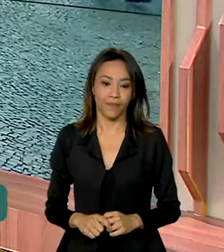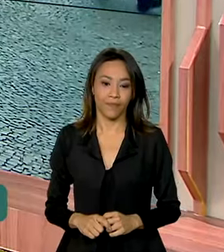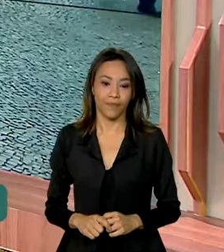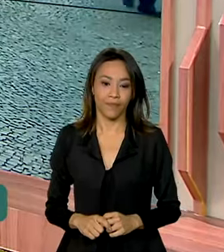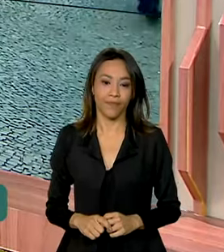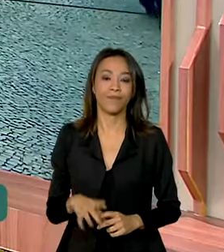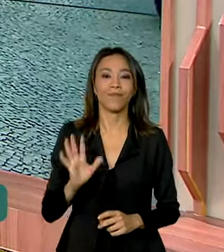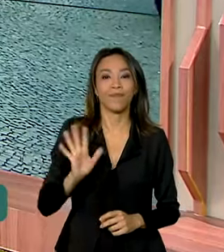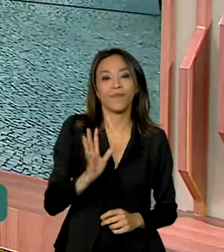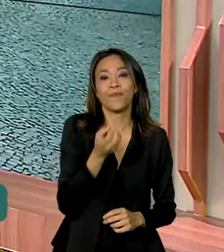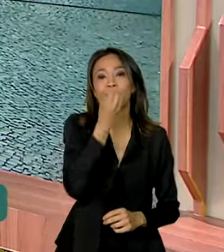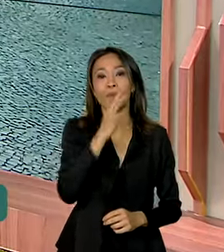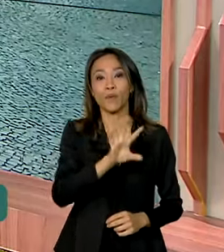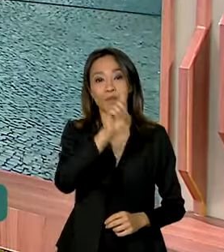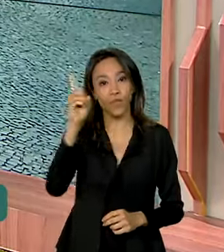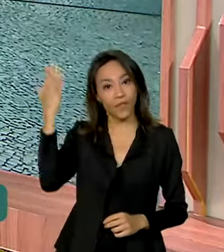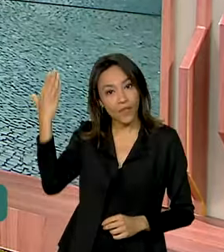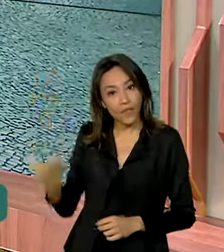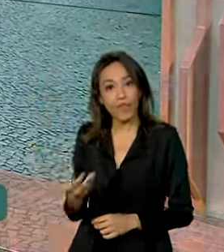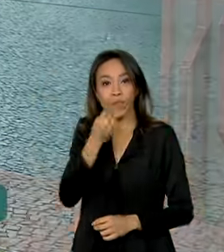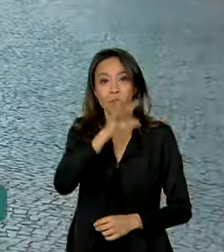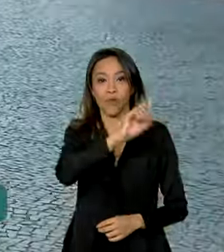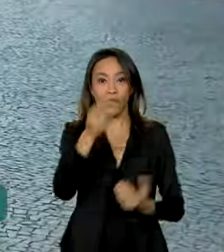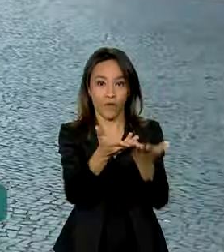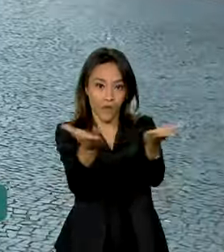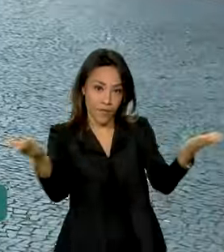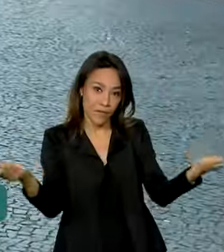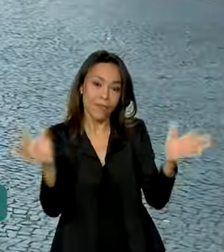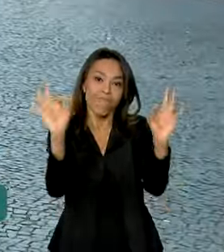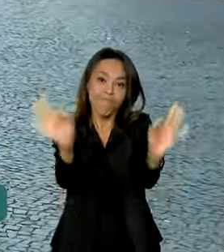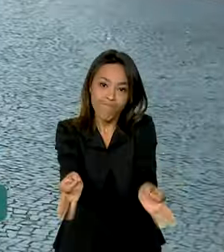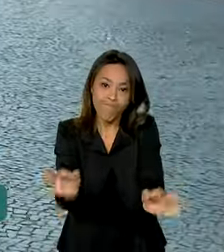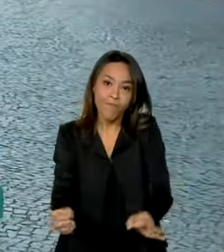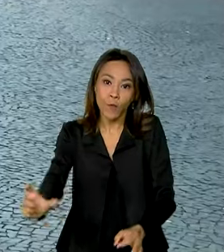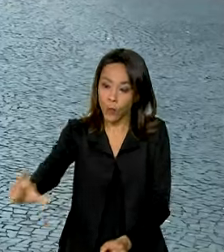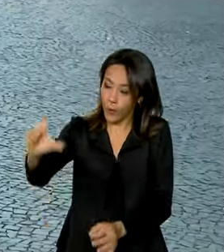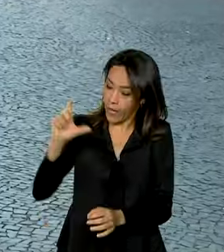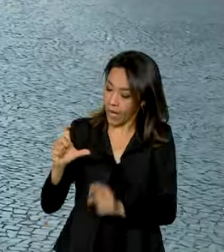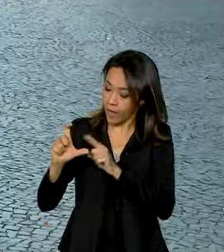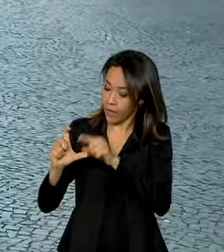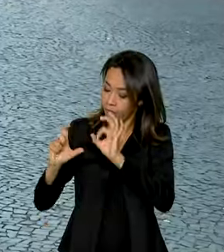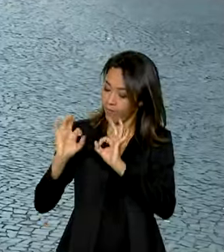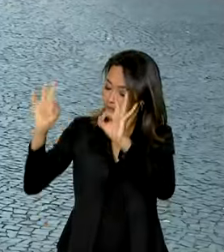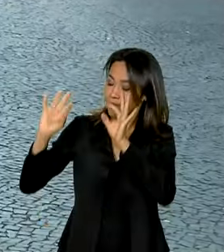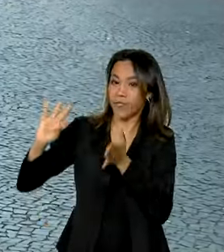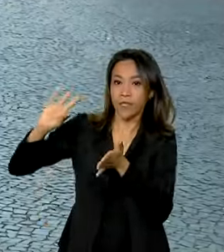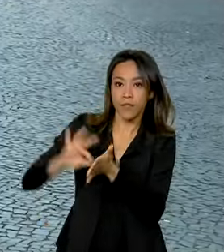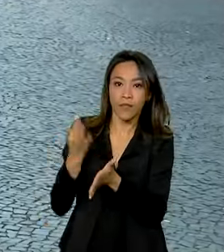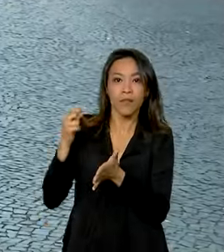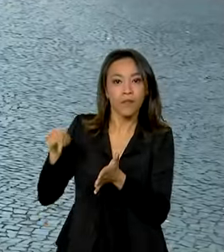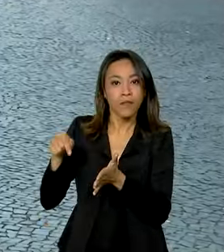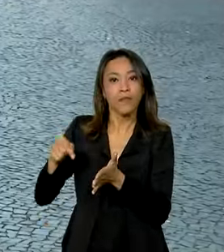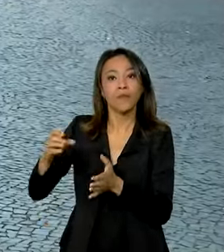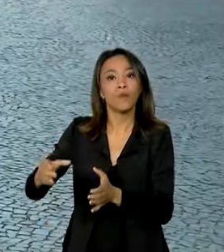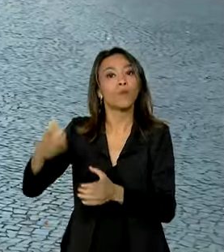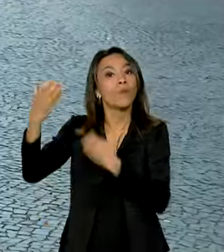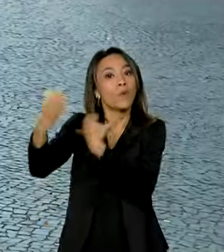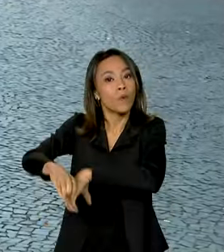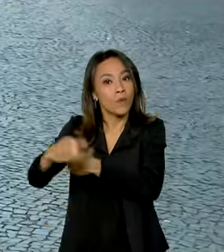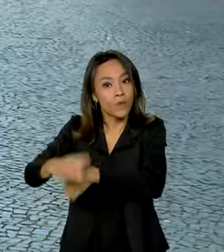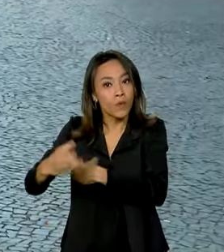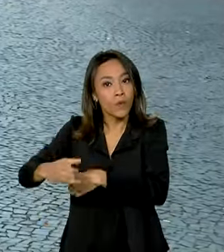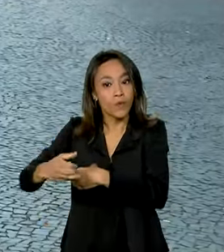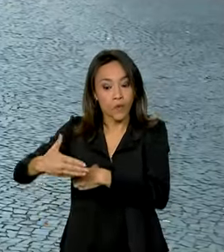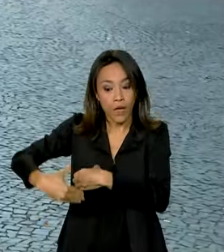Oi, Vanessa, bom dia para você, bom dia a todos. Isso mesmo, o cartão de confirmação do concurso público nacional unificado vai ser